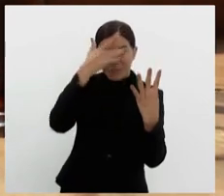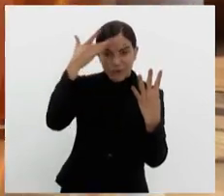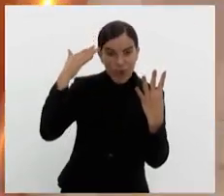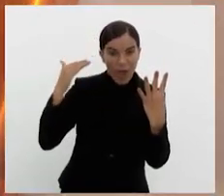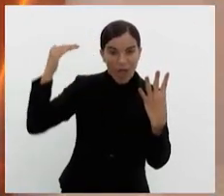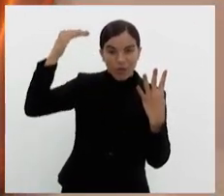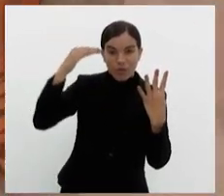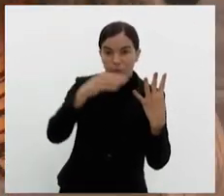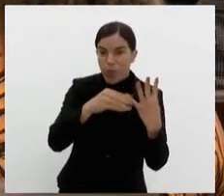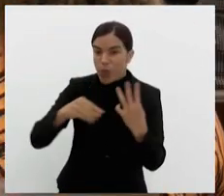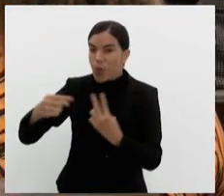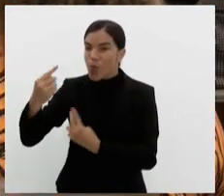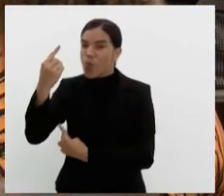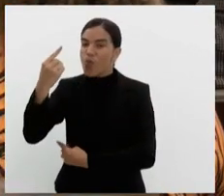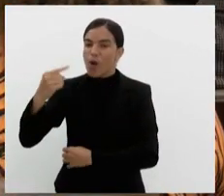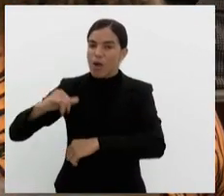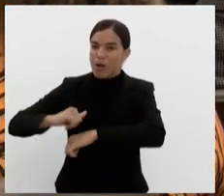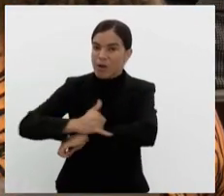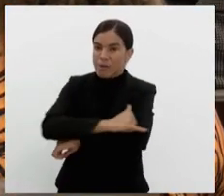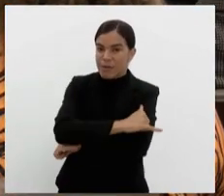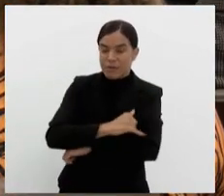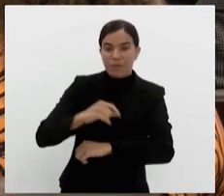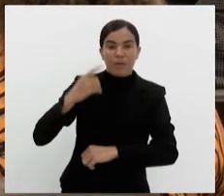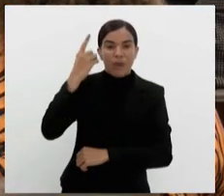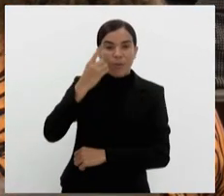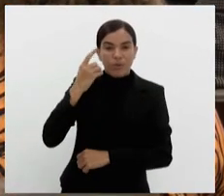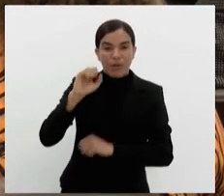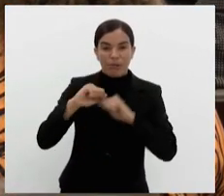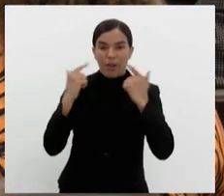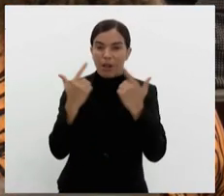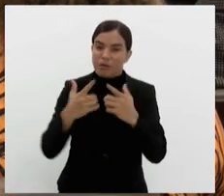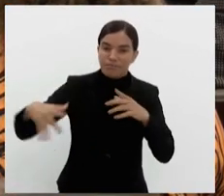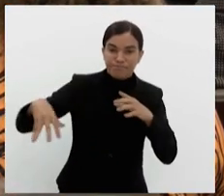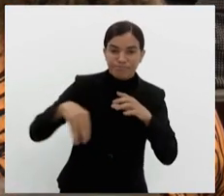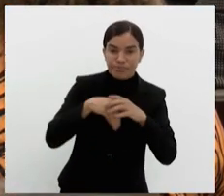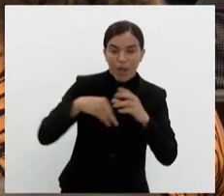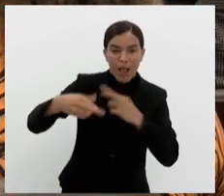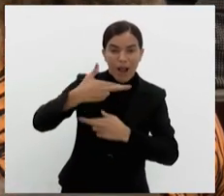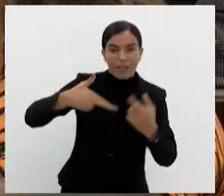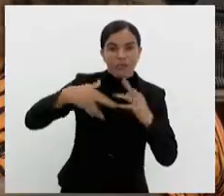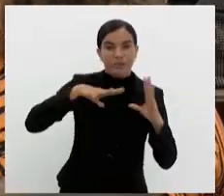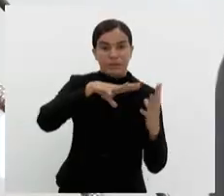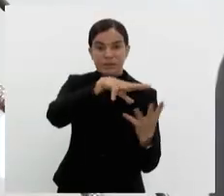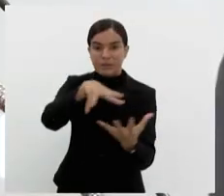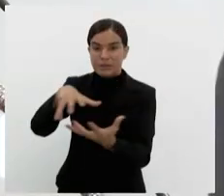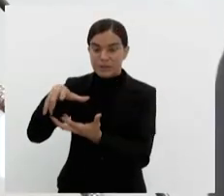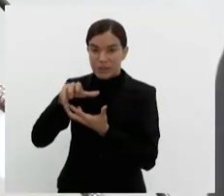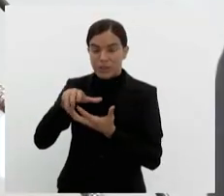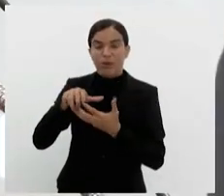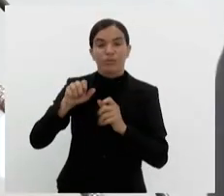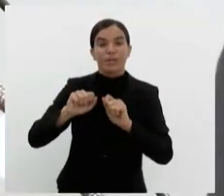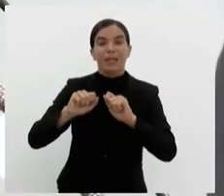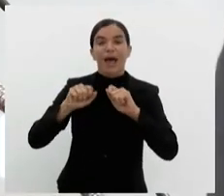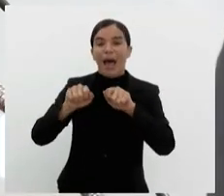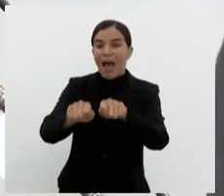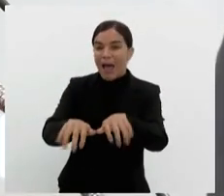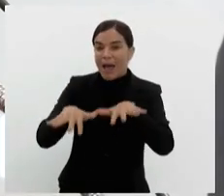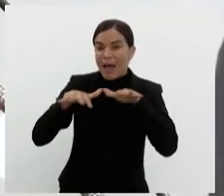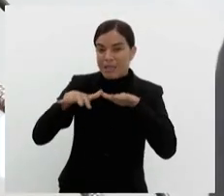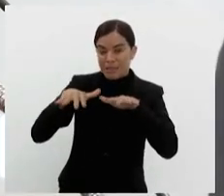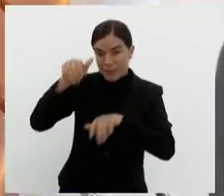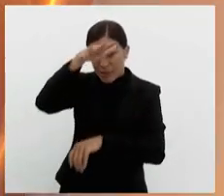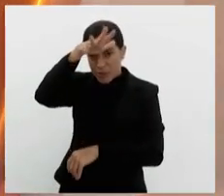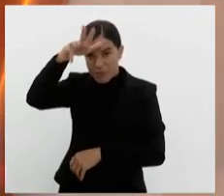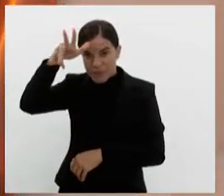é obeso. Deputado da Alerj passa a integrar o Núcleo de Relações Internacionais da Assembleia Legislativa do